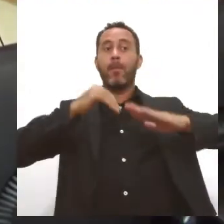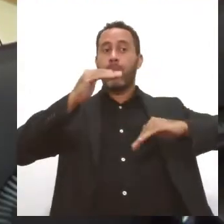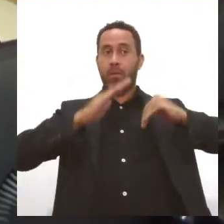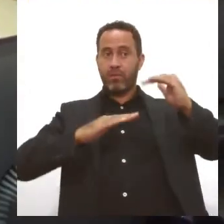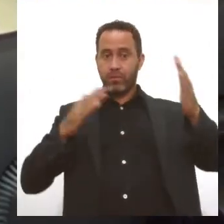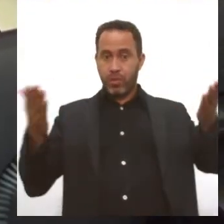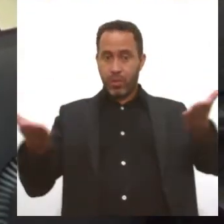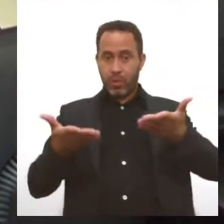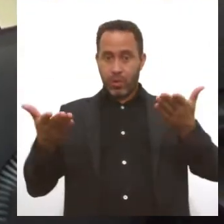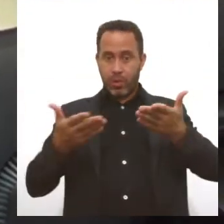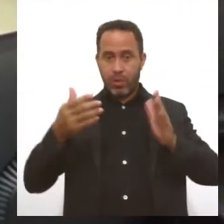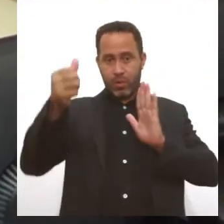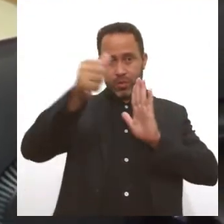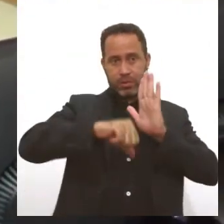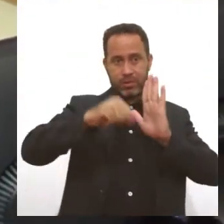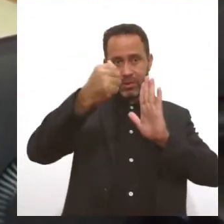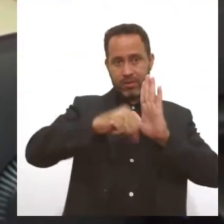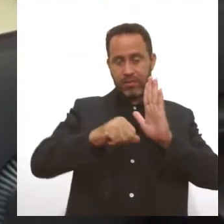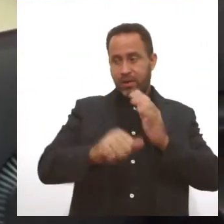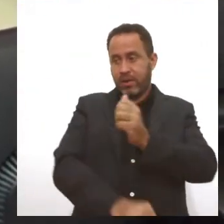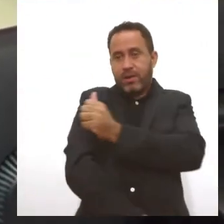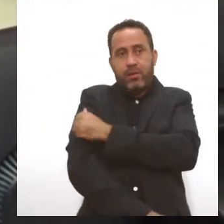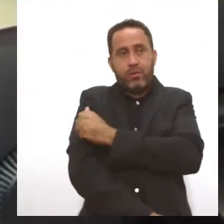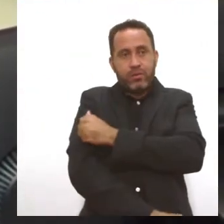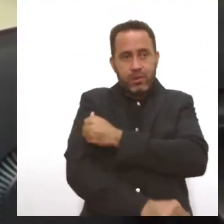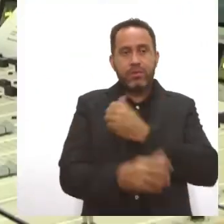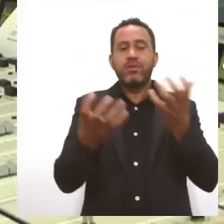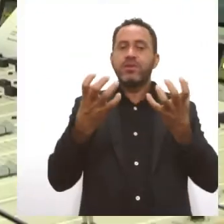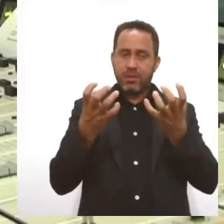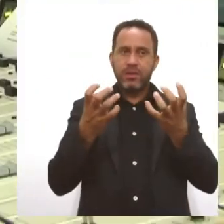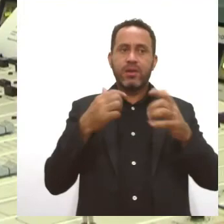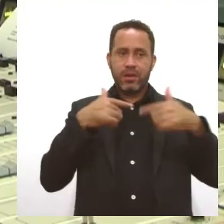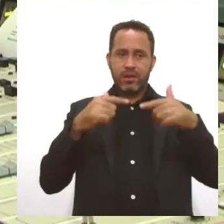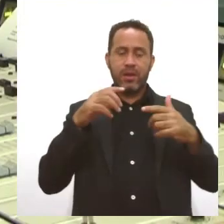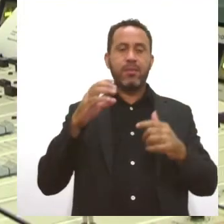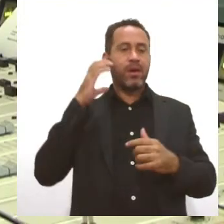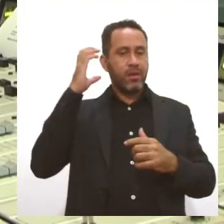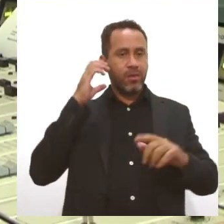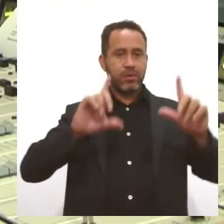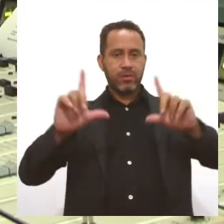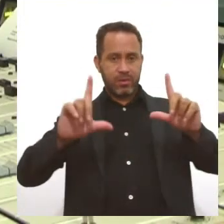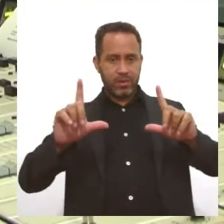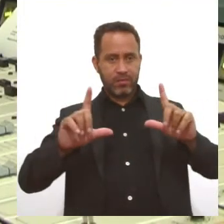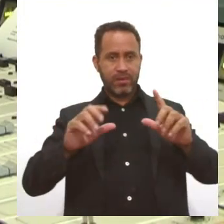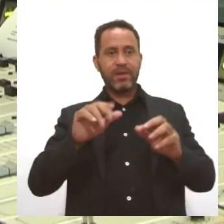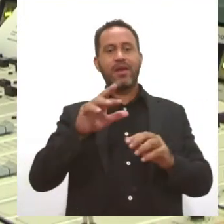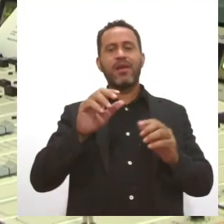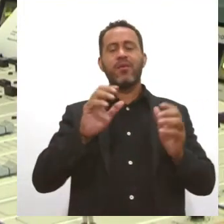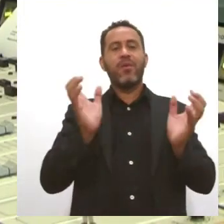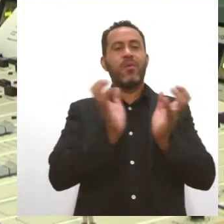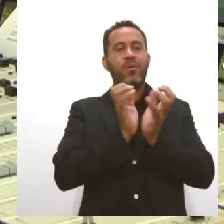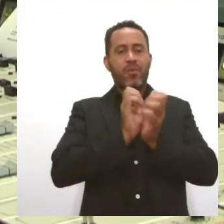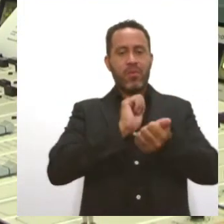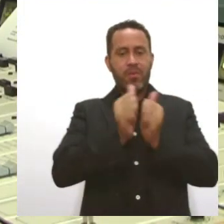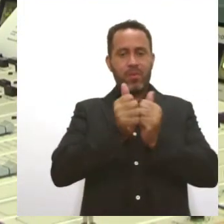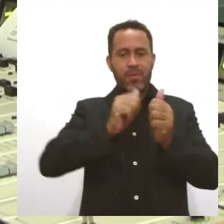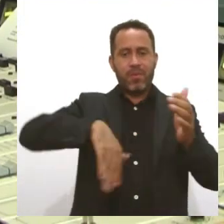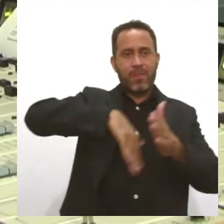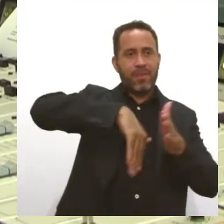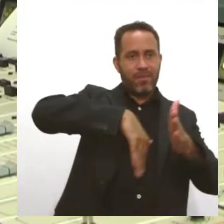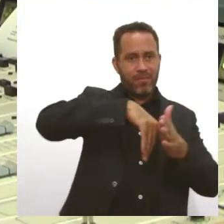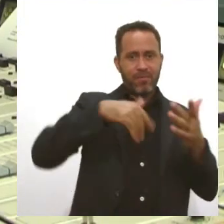hoje supervisiona os alunos que sonham com a carreira. É como se fosse um time de futebol, você pega peças importantes